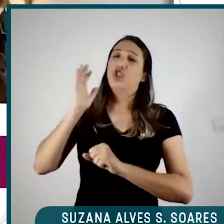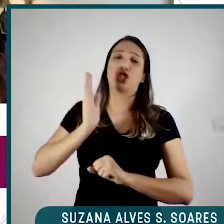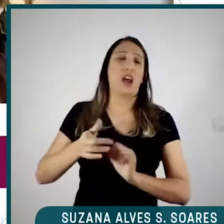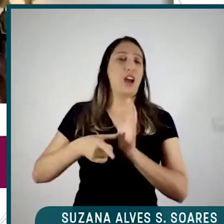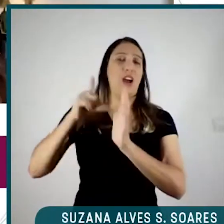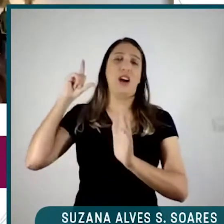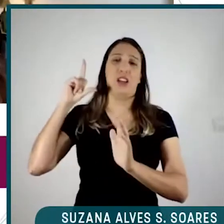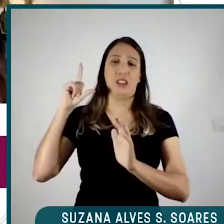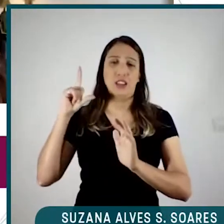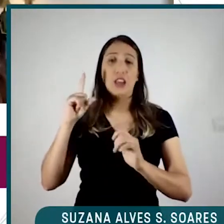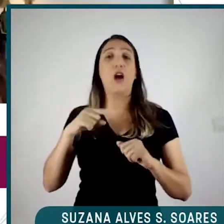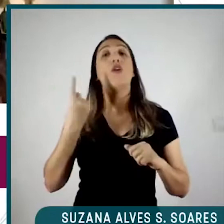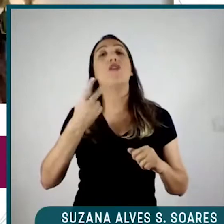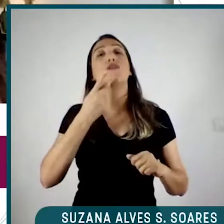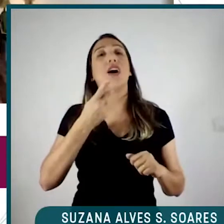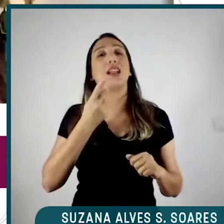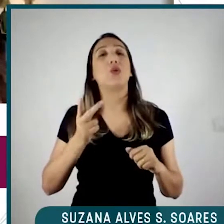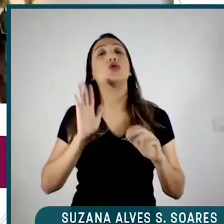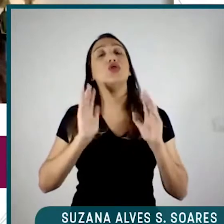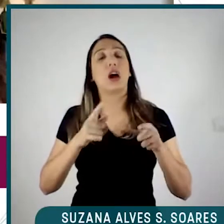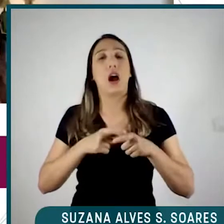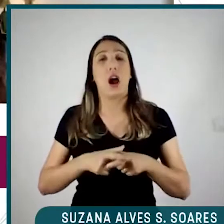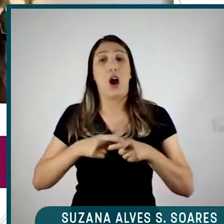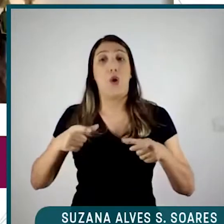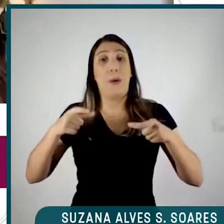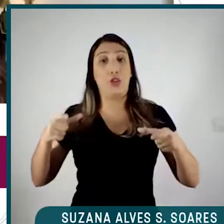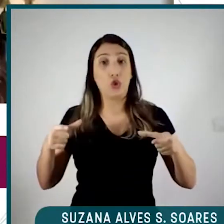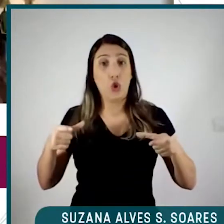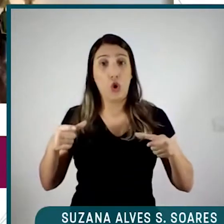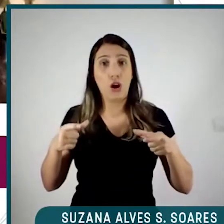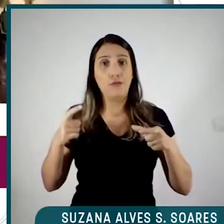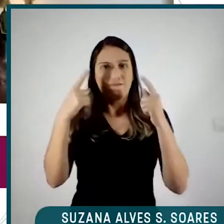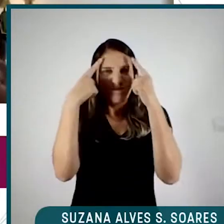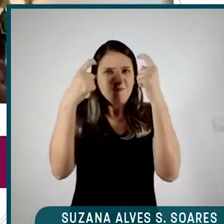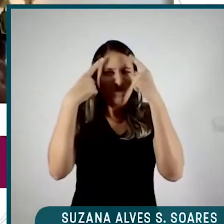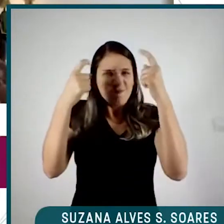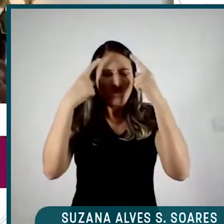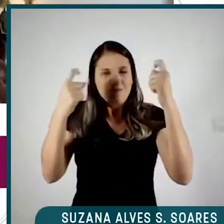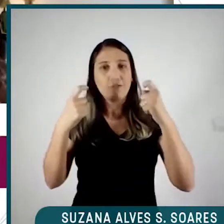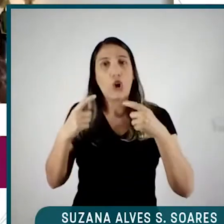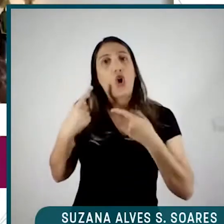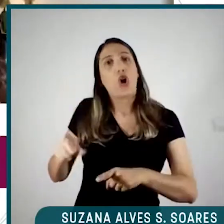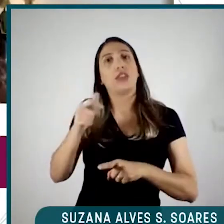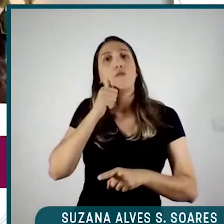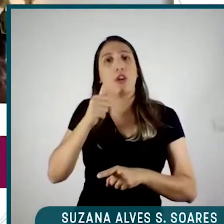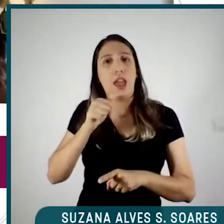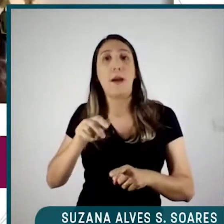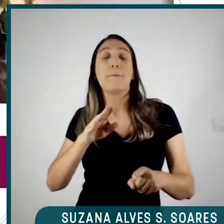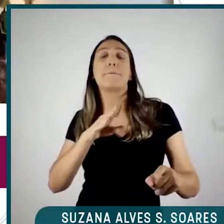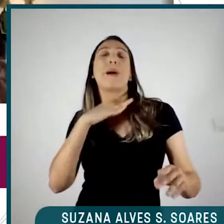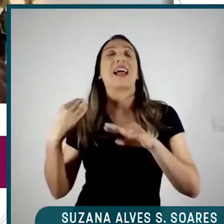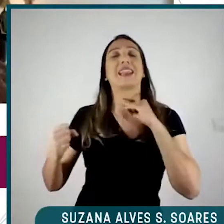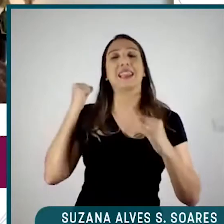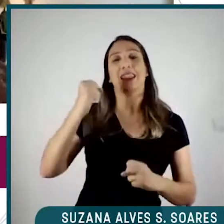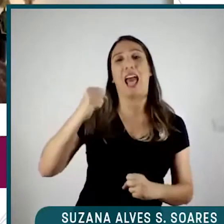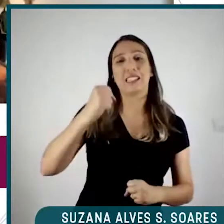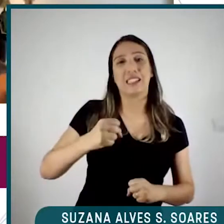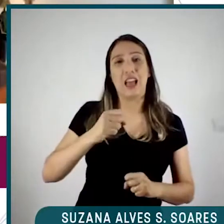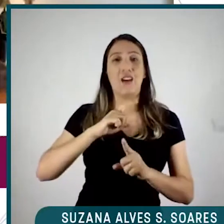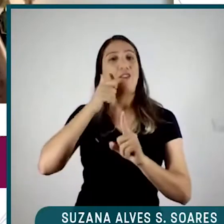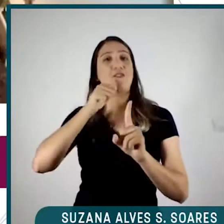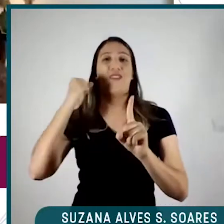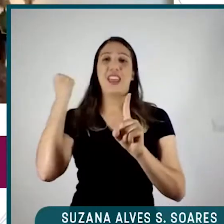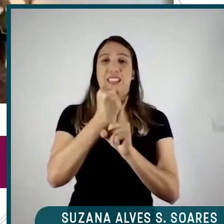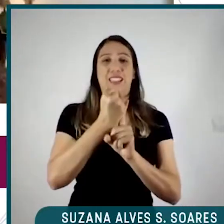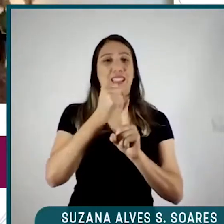nós falamos que houve um crescimento da violência contra as mulheres, da matança de mulheres, por exemplo, no feminicídio, não é